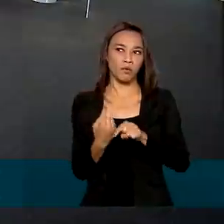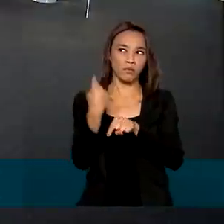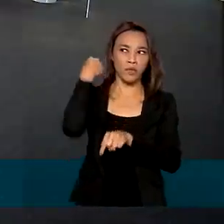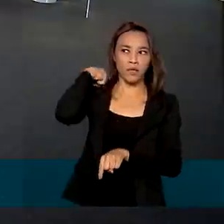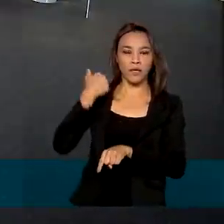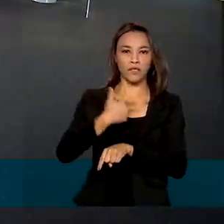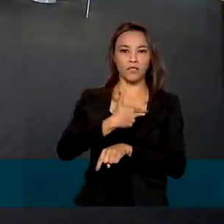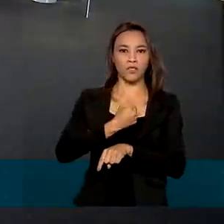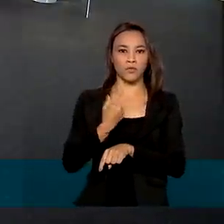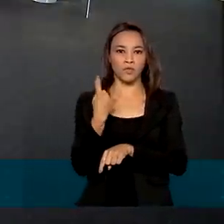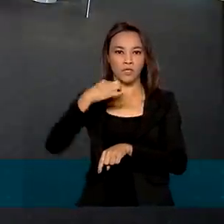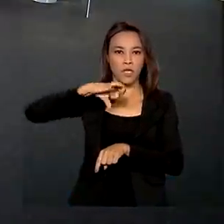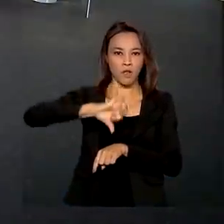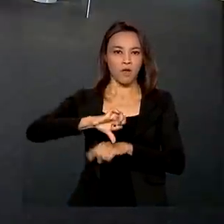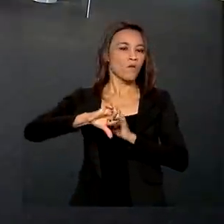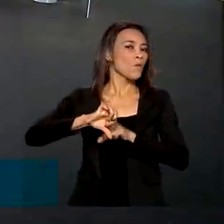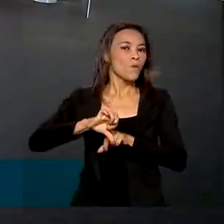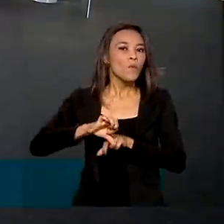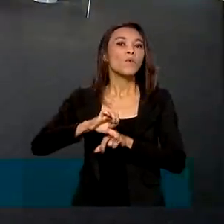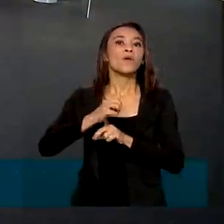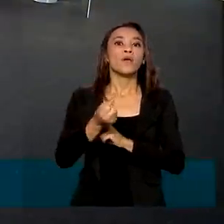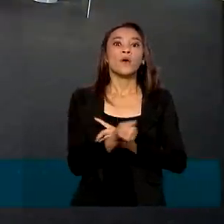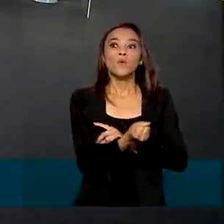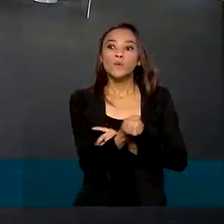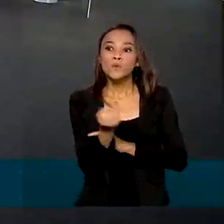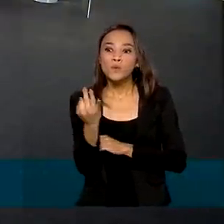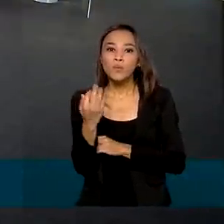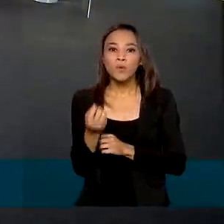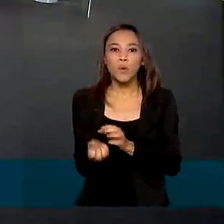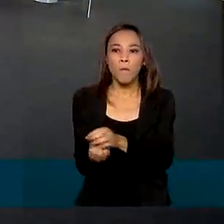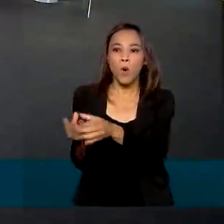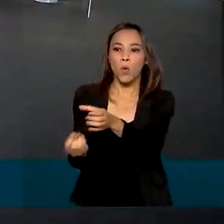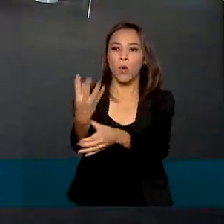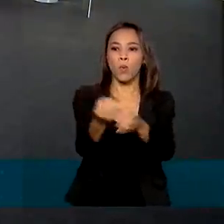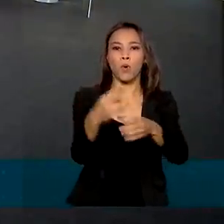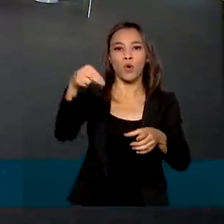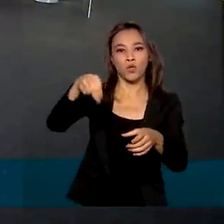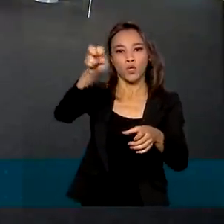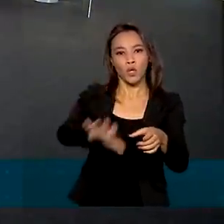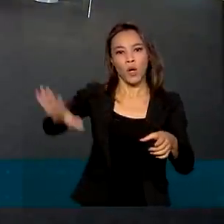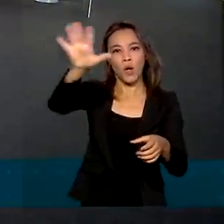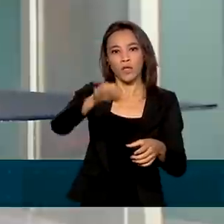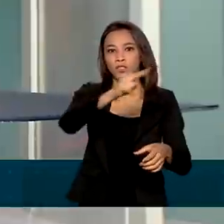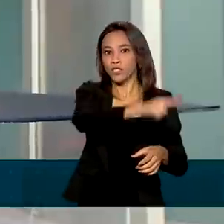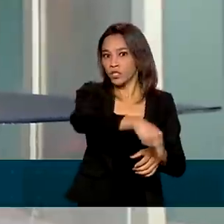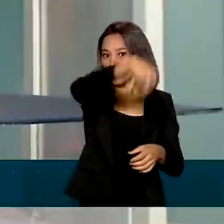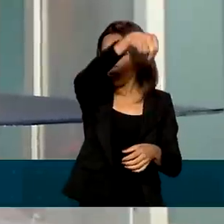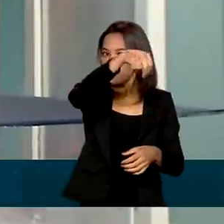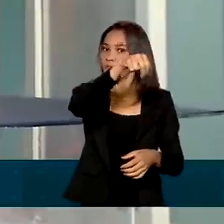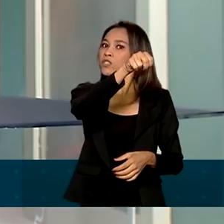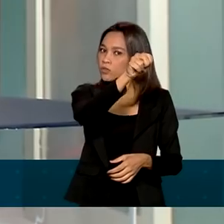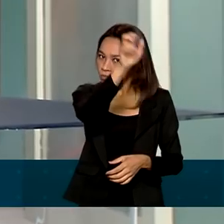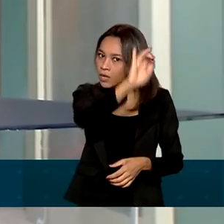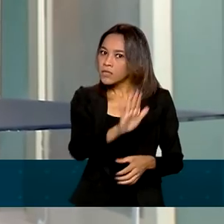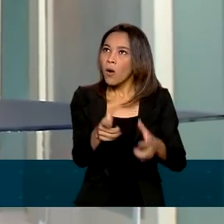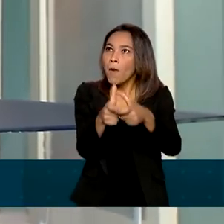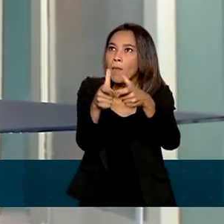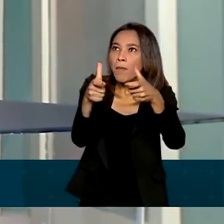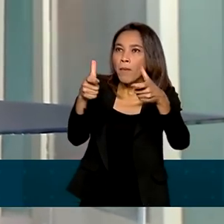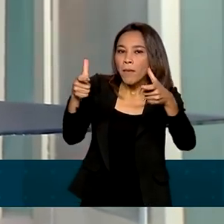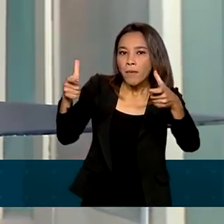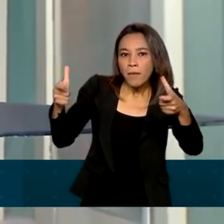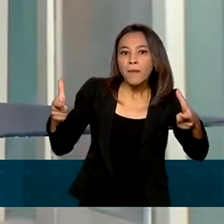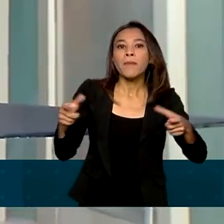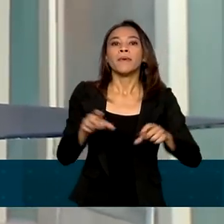Entre elas, a ampliação do número de agências em cidades do norte e nordeste do país e a bancarização de